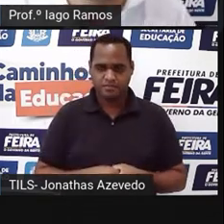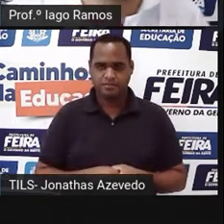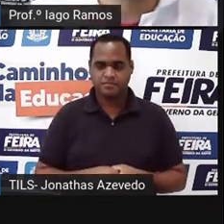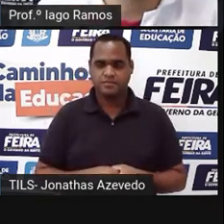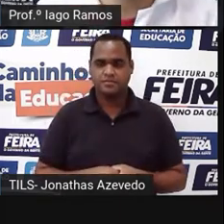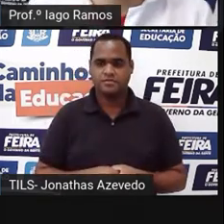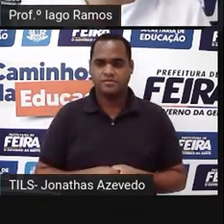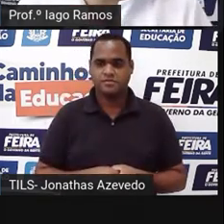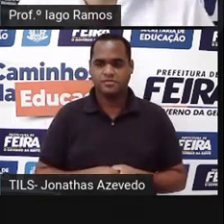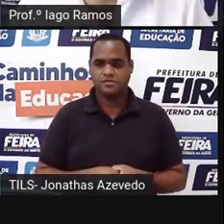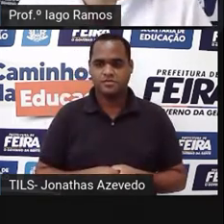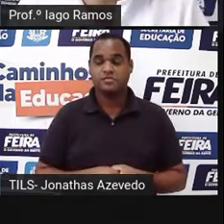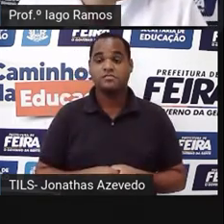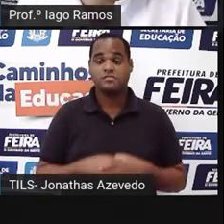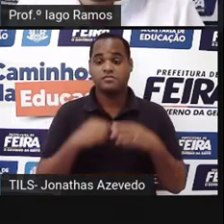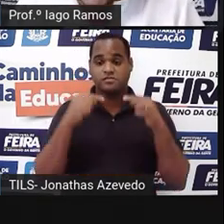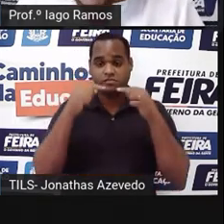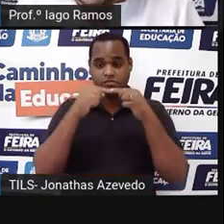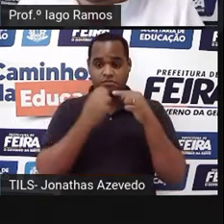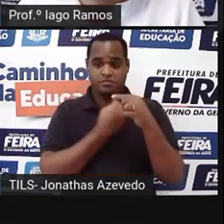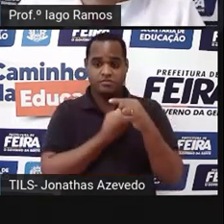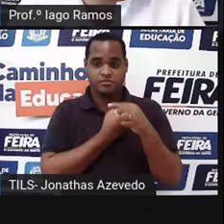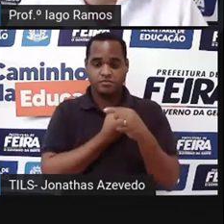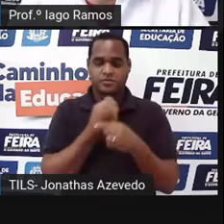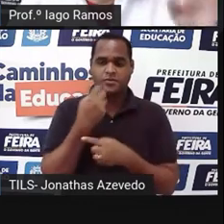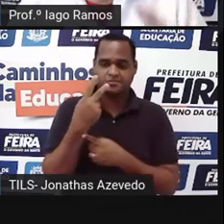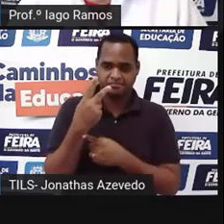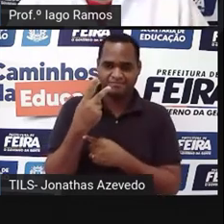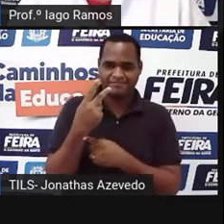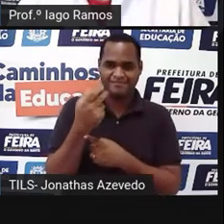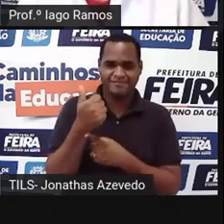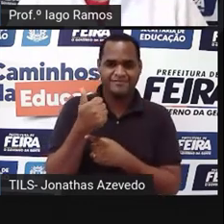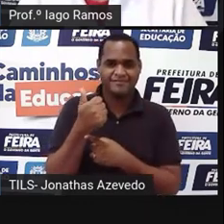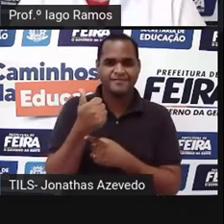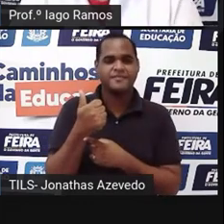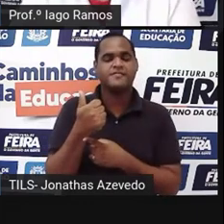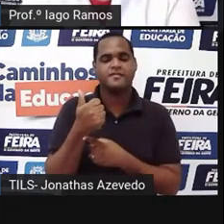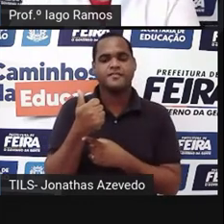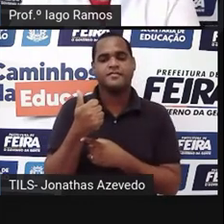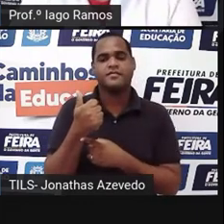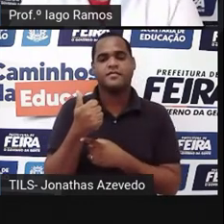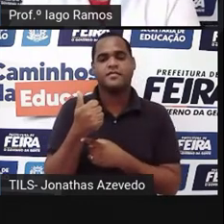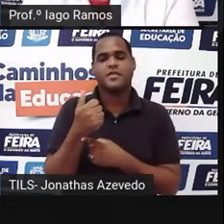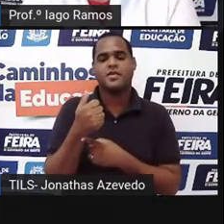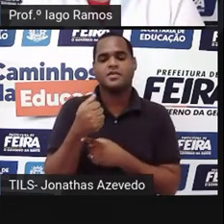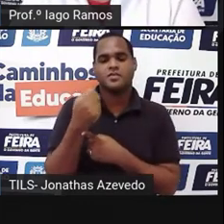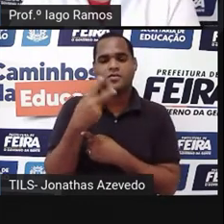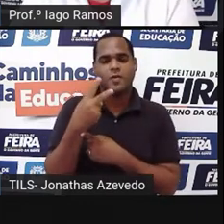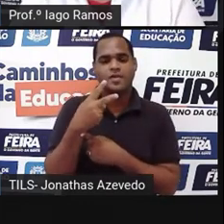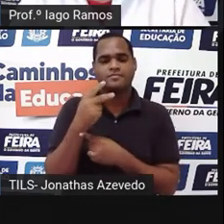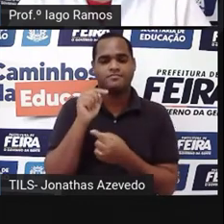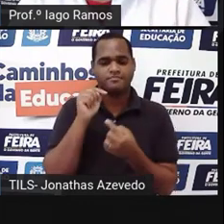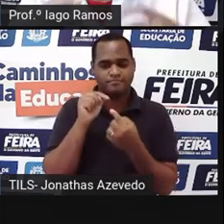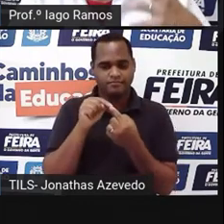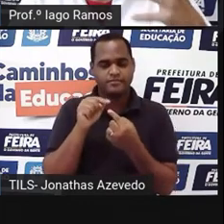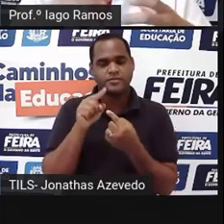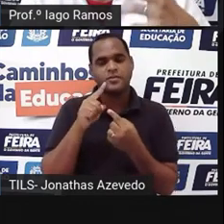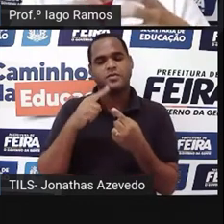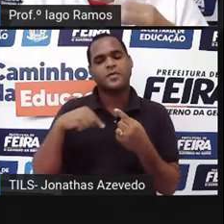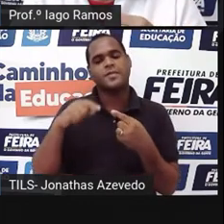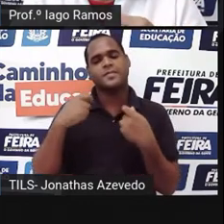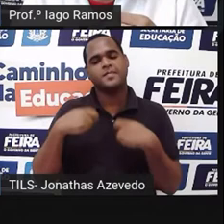Vamos para mais uma aplicação. Olha só. A segunda aplicação, a gente precisa